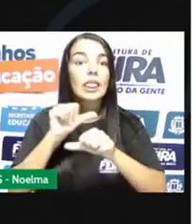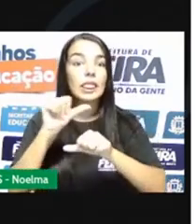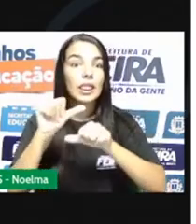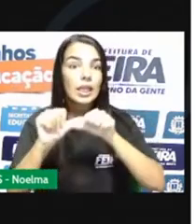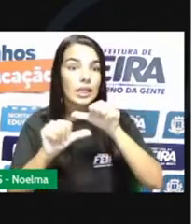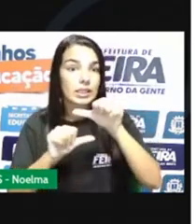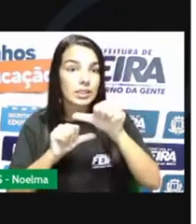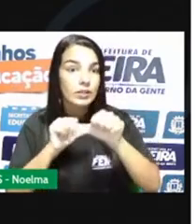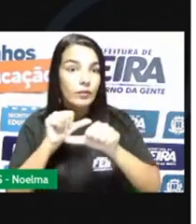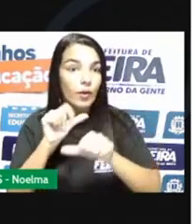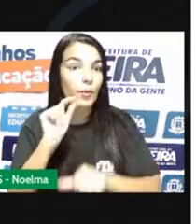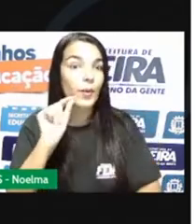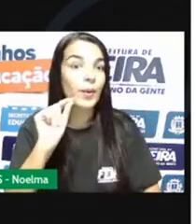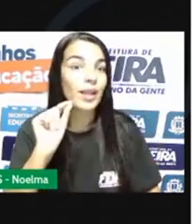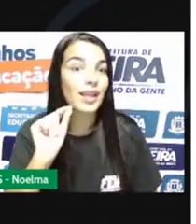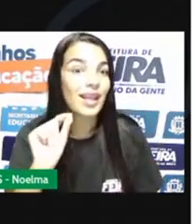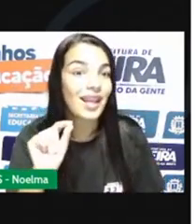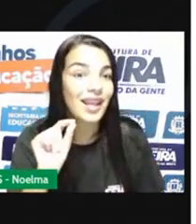E olha o que que acontece.